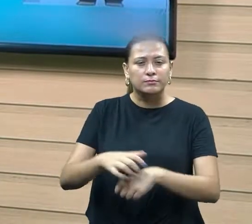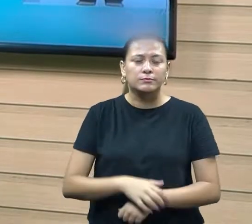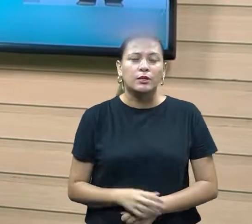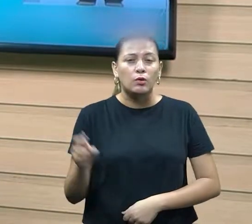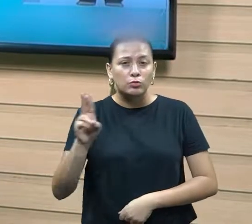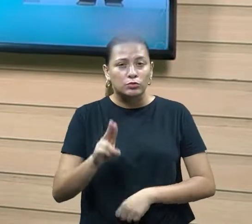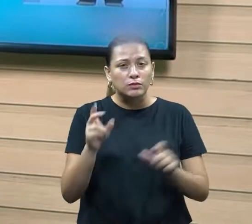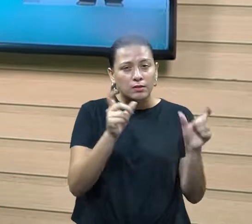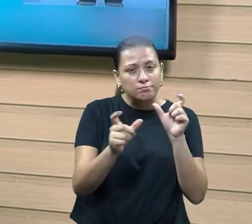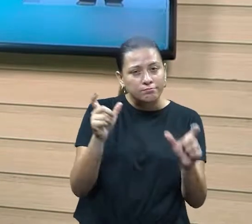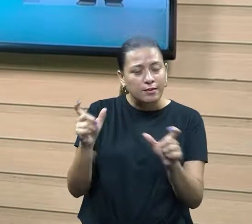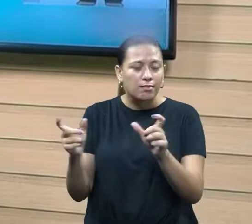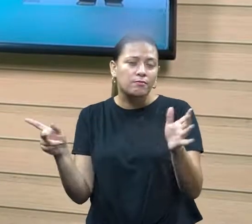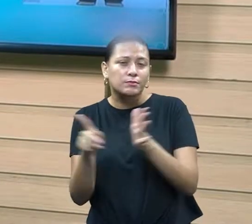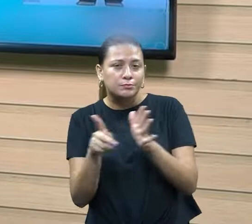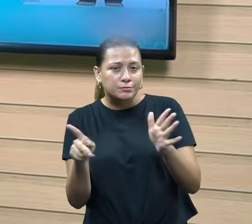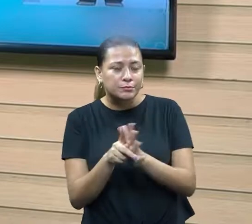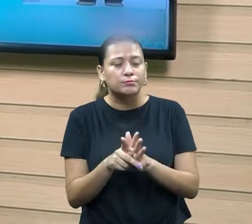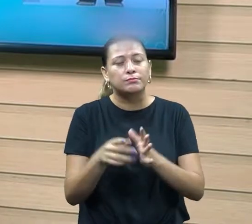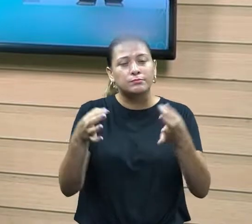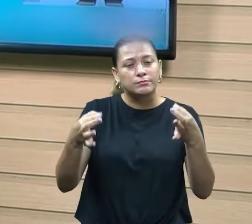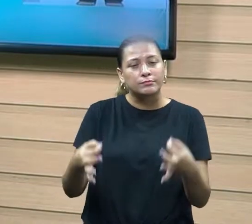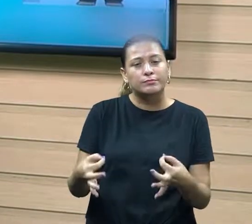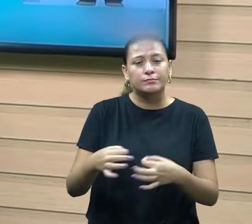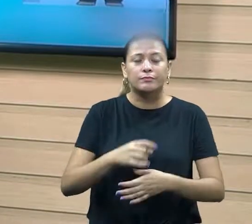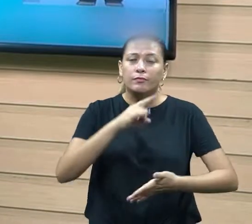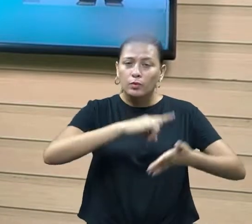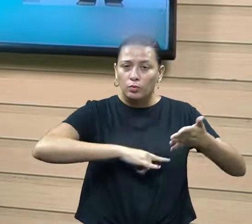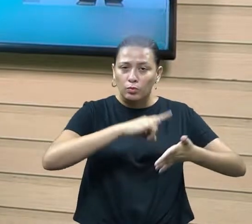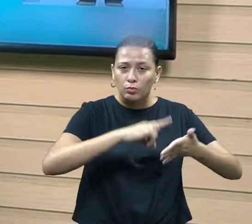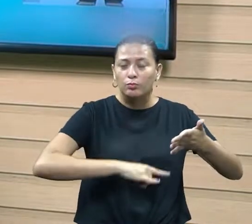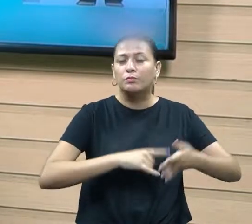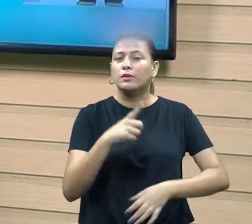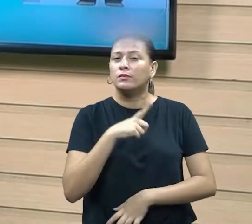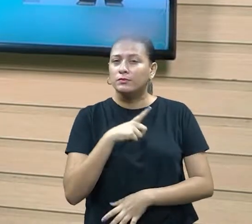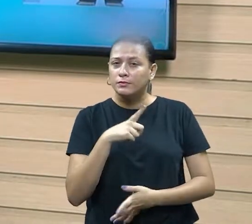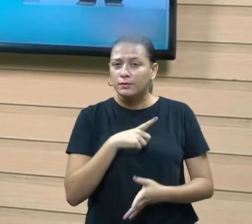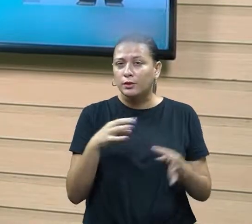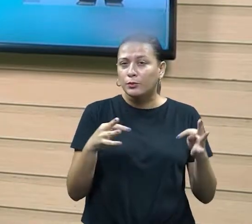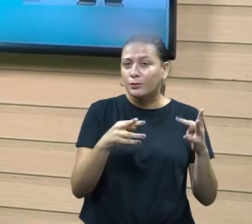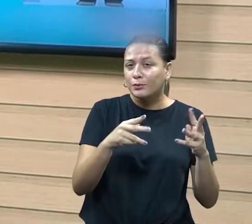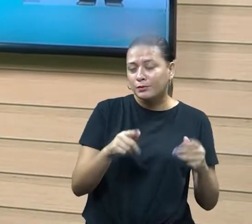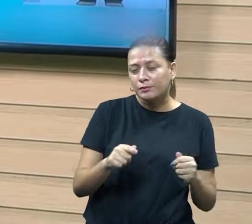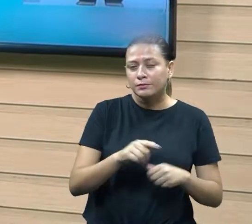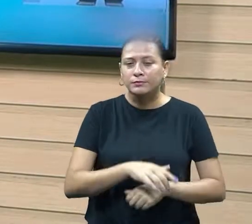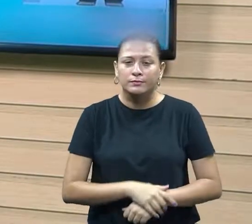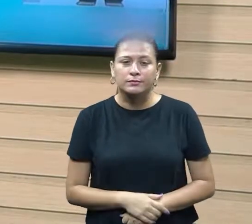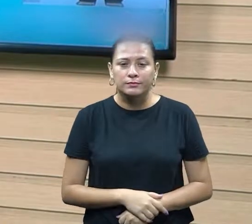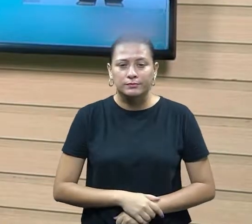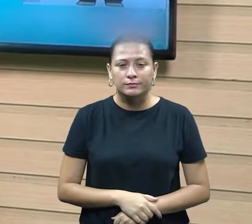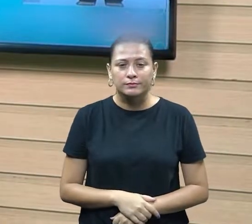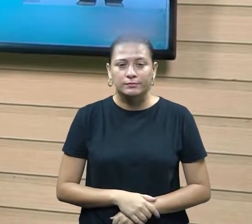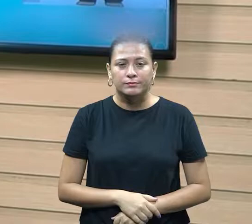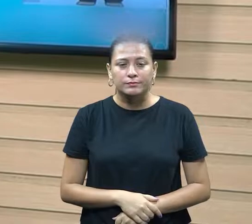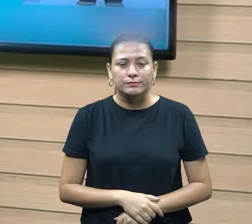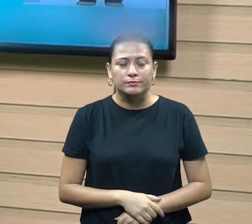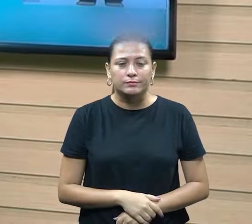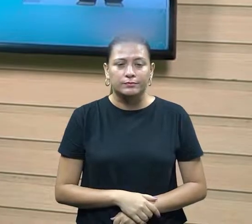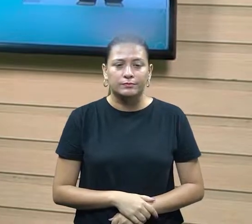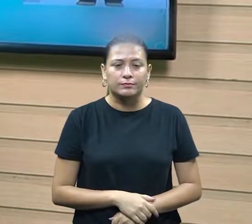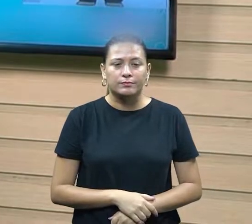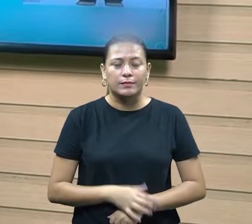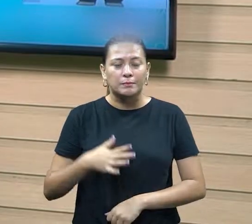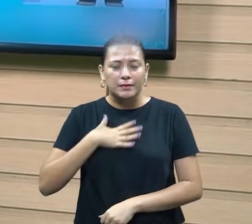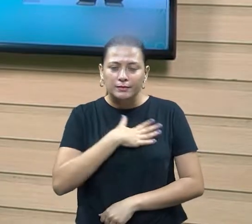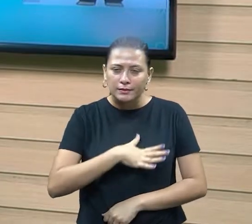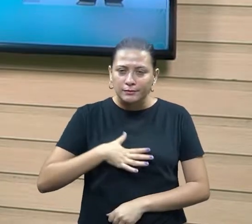termos, no caso, ter os documentos. Então, tudo isso, né? É justamente para que, para que nesse processo possa sair